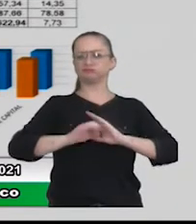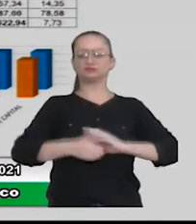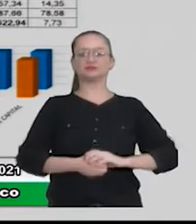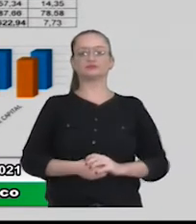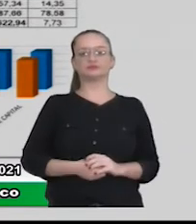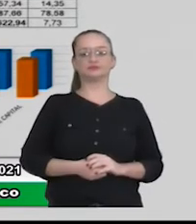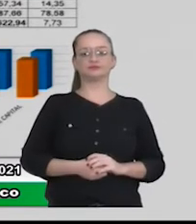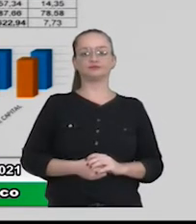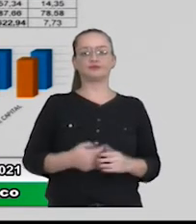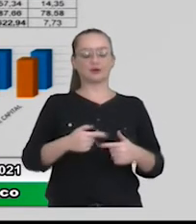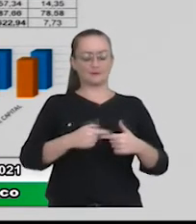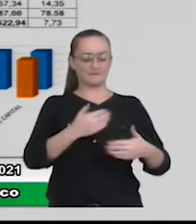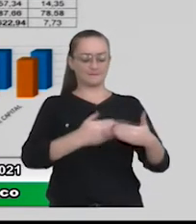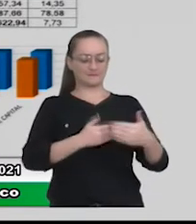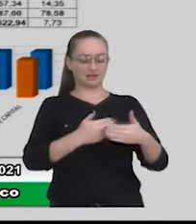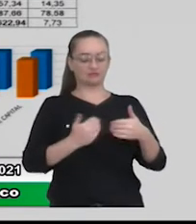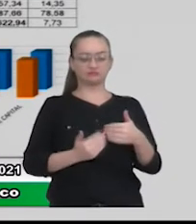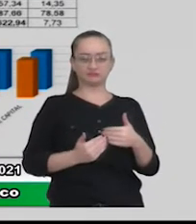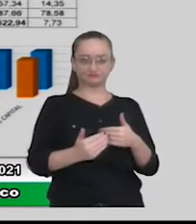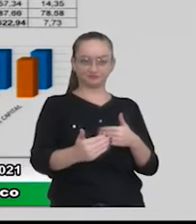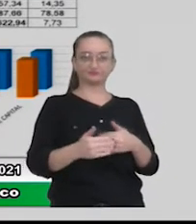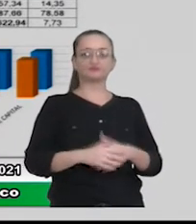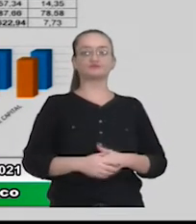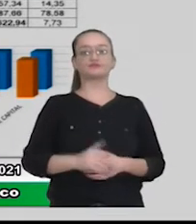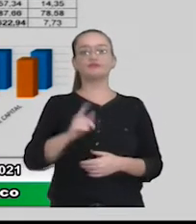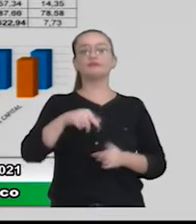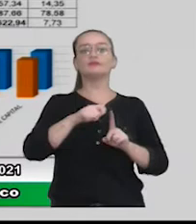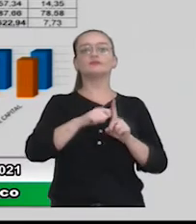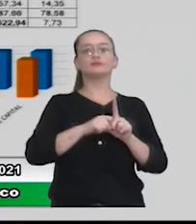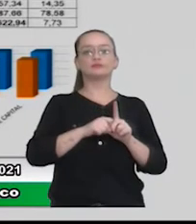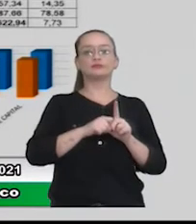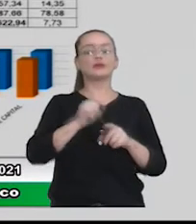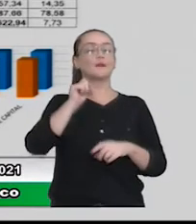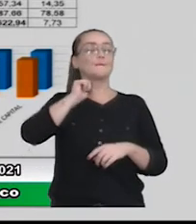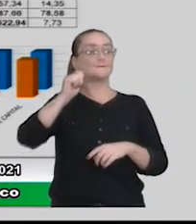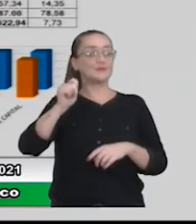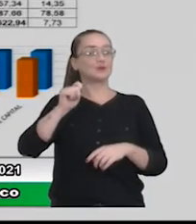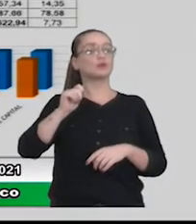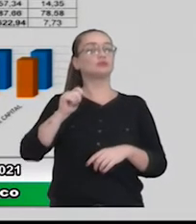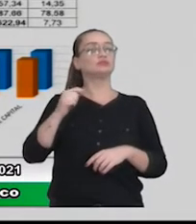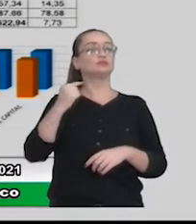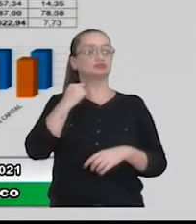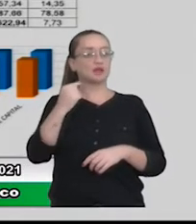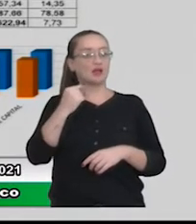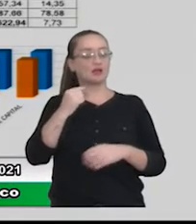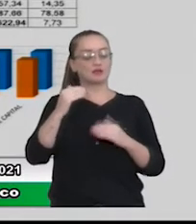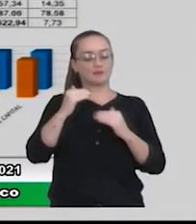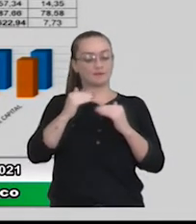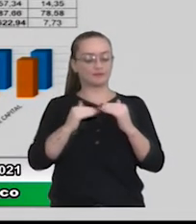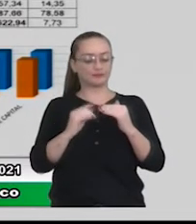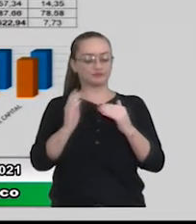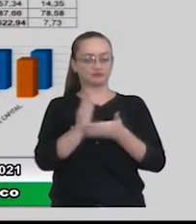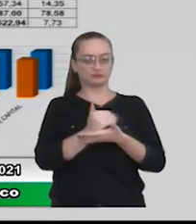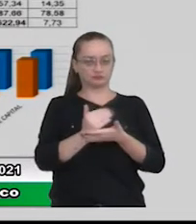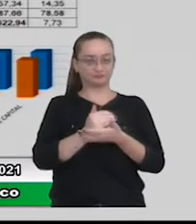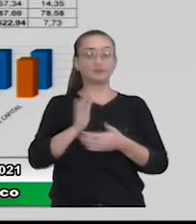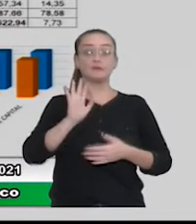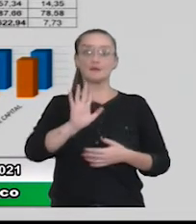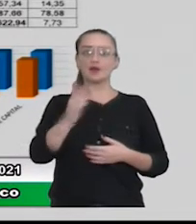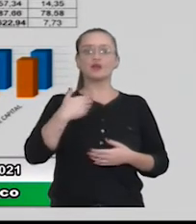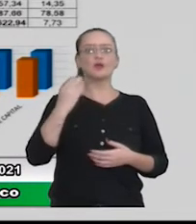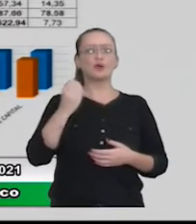período difícil ao longo do exercício, que foi o mês de abril e maio que a arrecadação teve baixa. Mas Osasco,